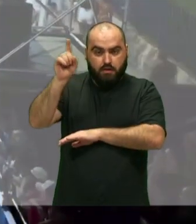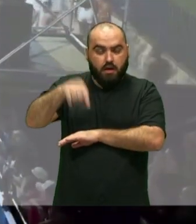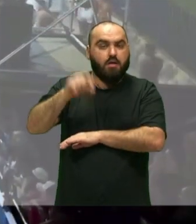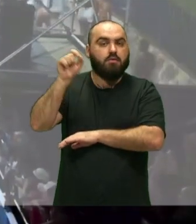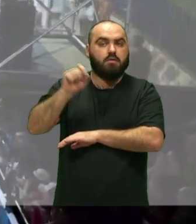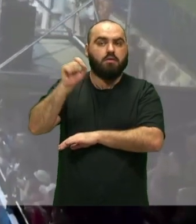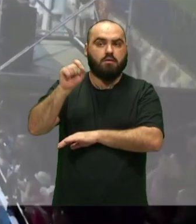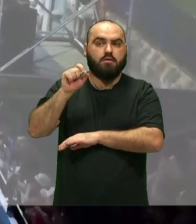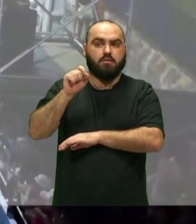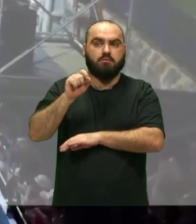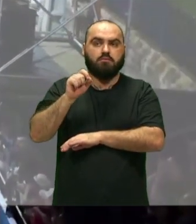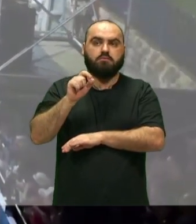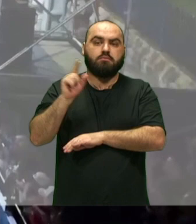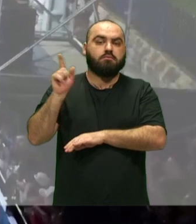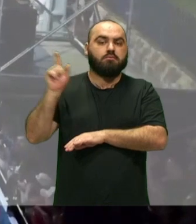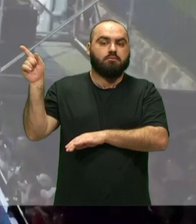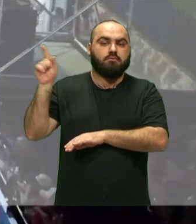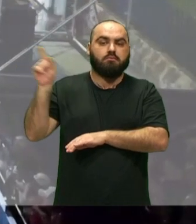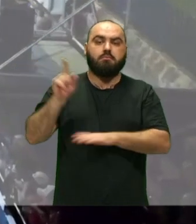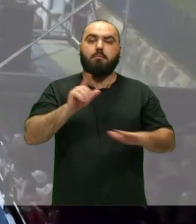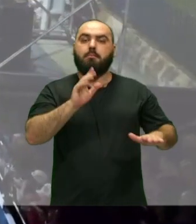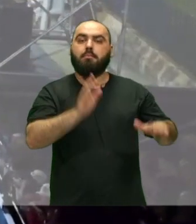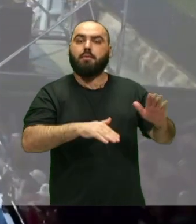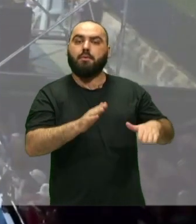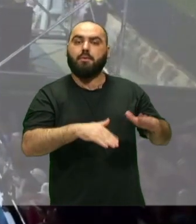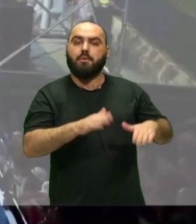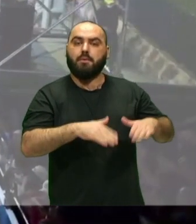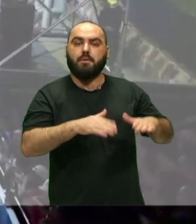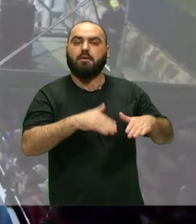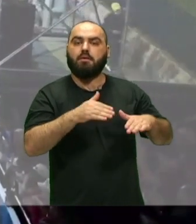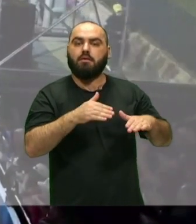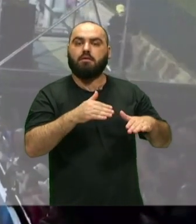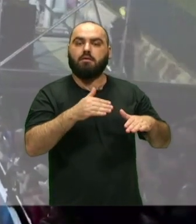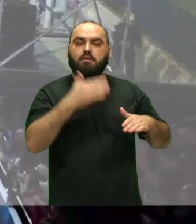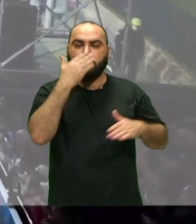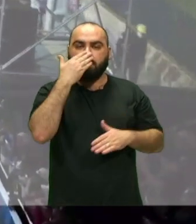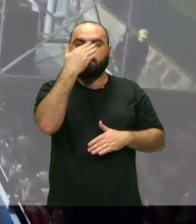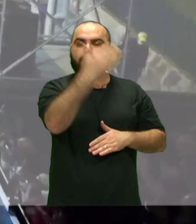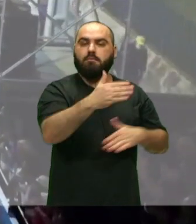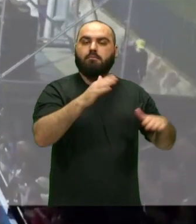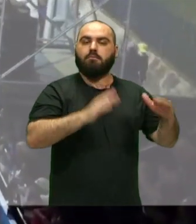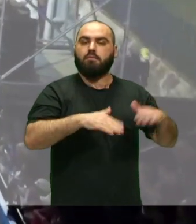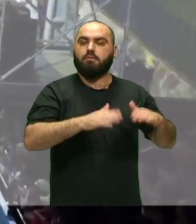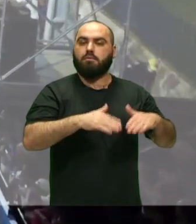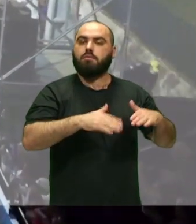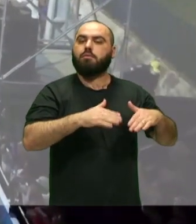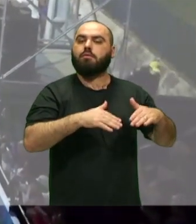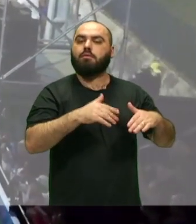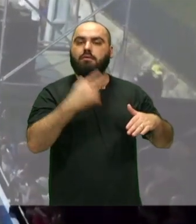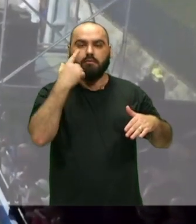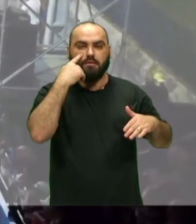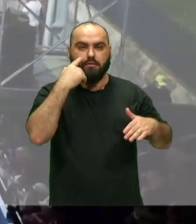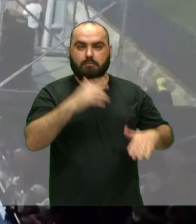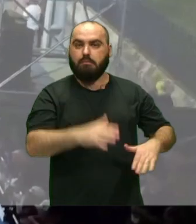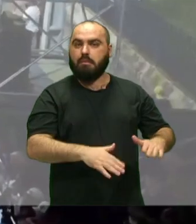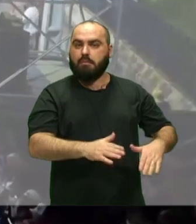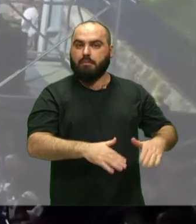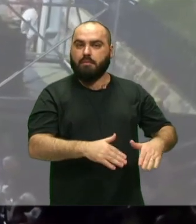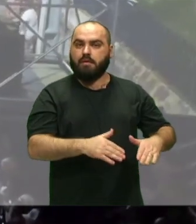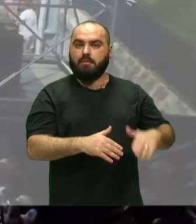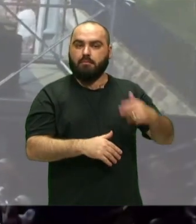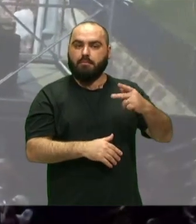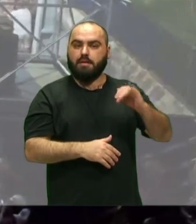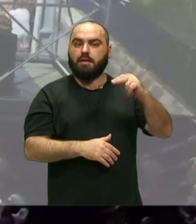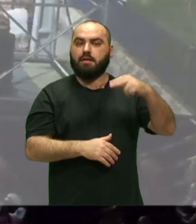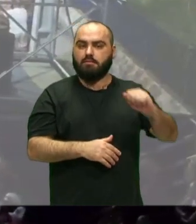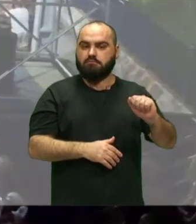fosse a baiana do Maracatu não, aquele ali é o baque, que vai entrando ali de frente quem entra é o baque o baque da nação do Maracatu